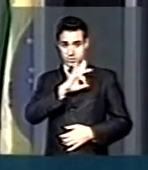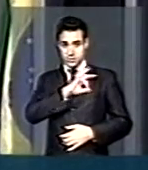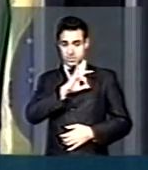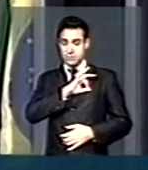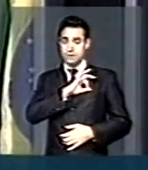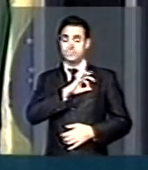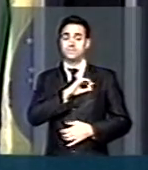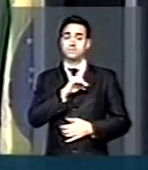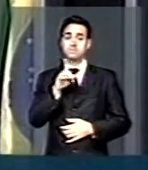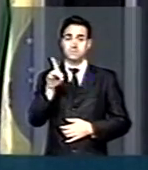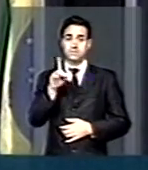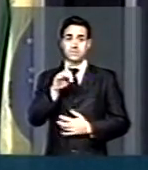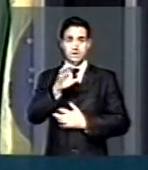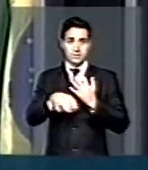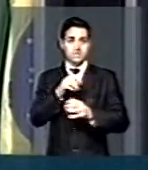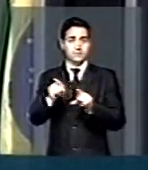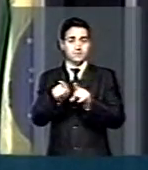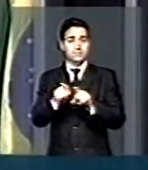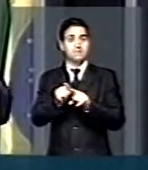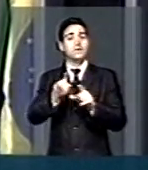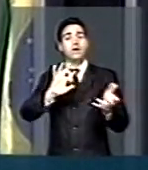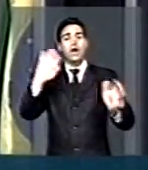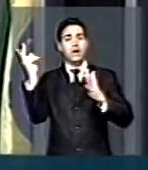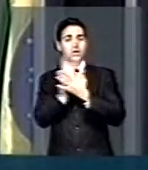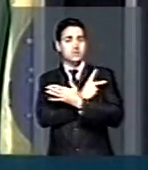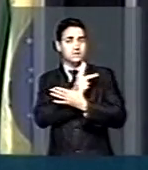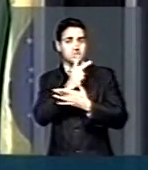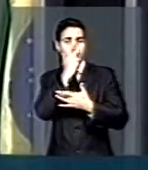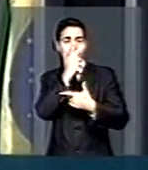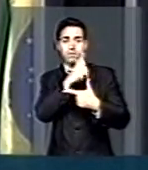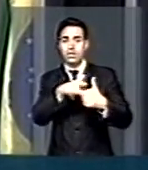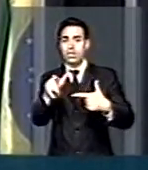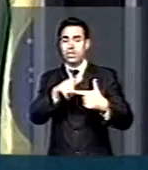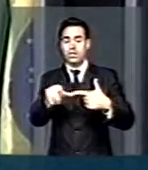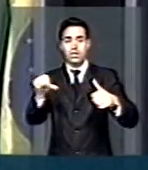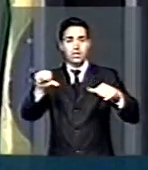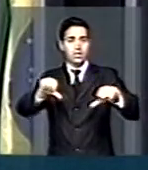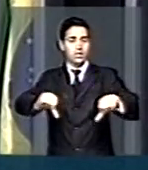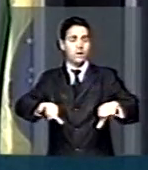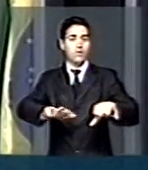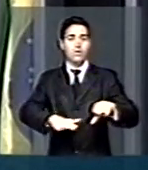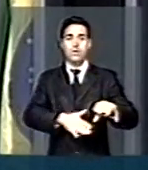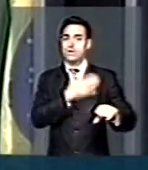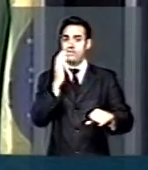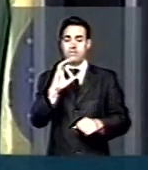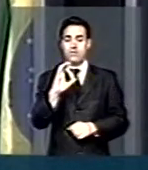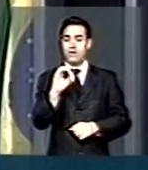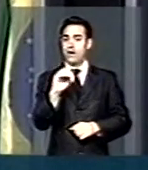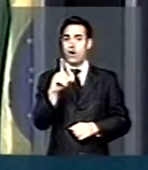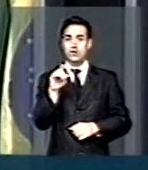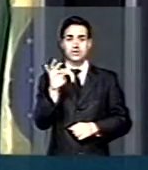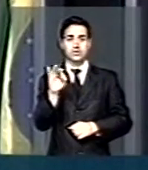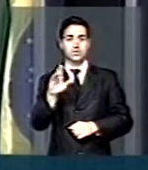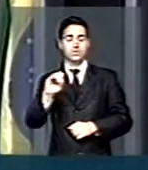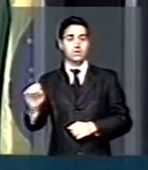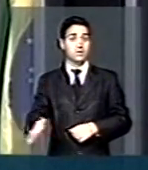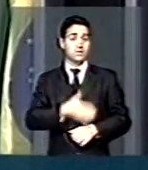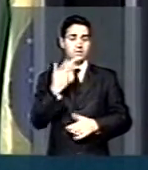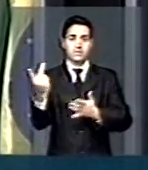Pernambuco, uma situação caótica, literalmente caótica. A